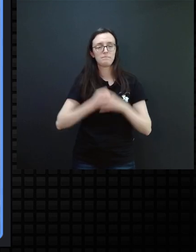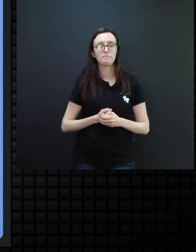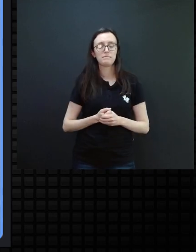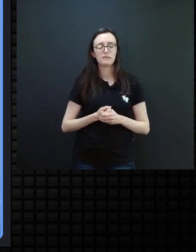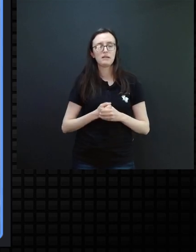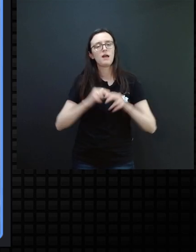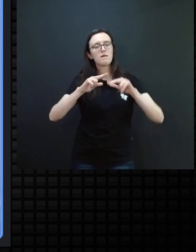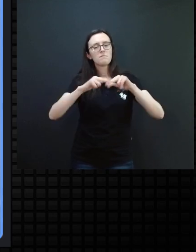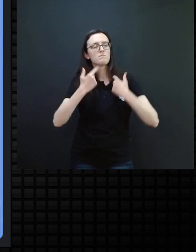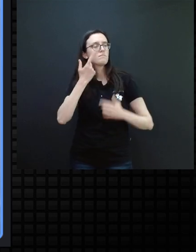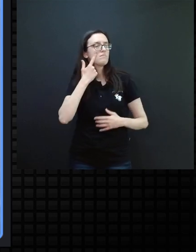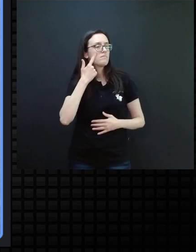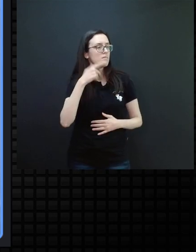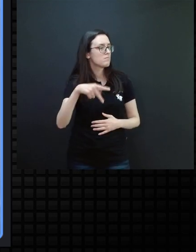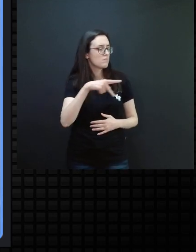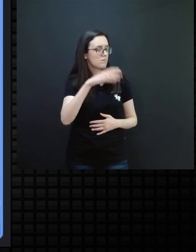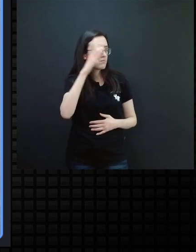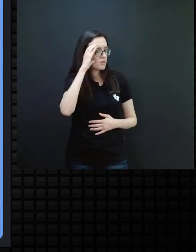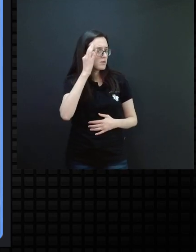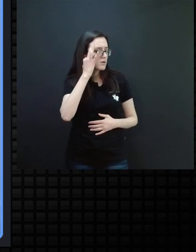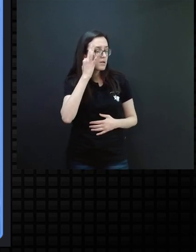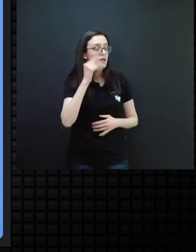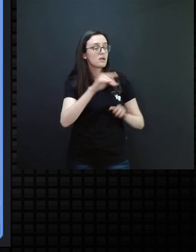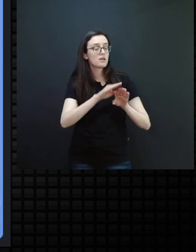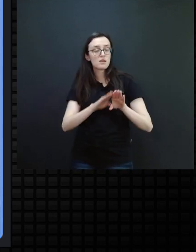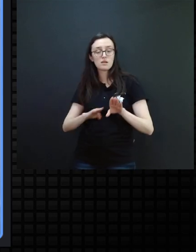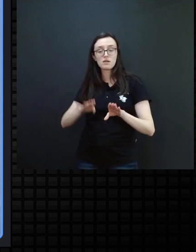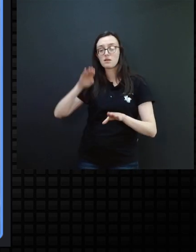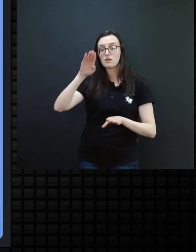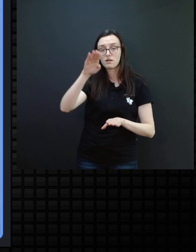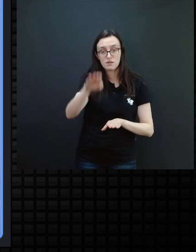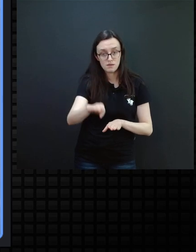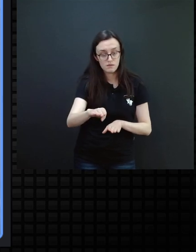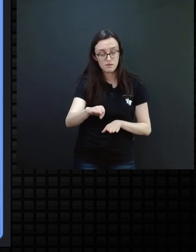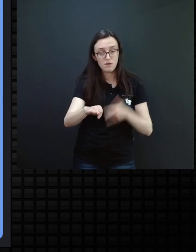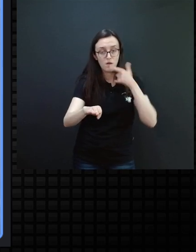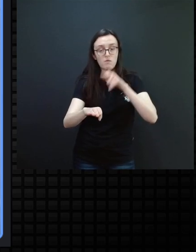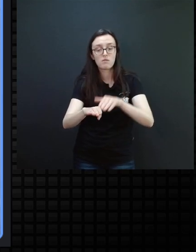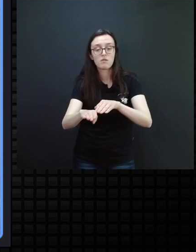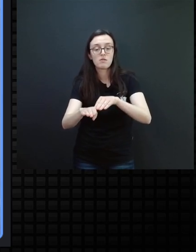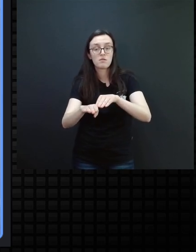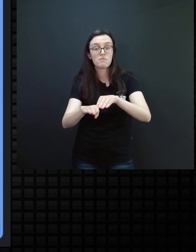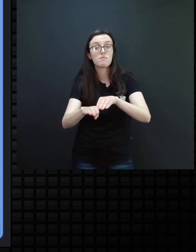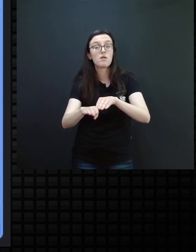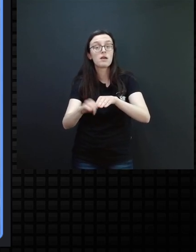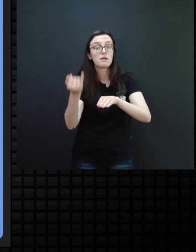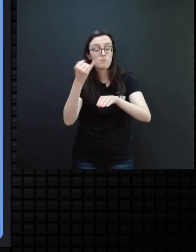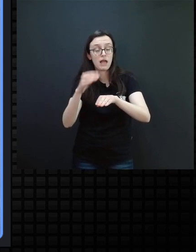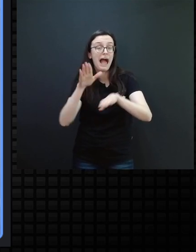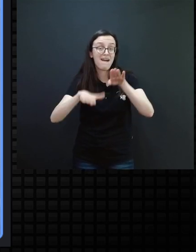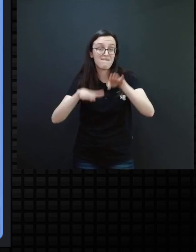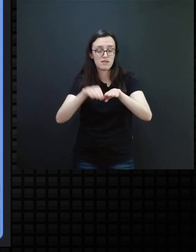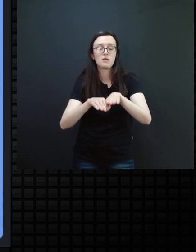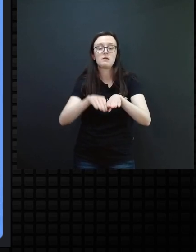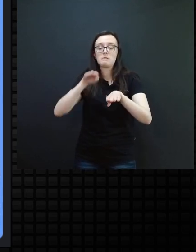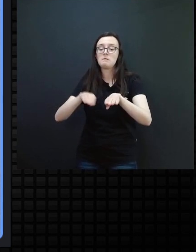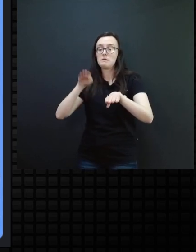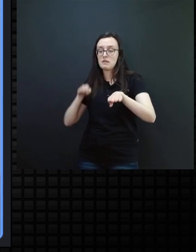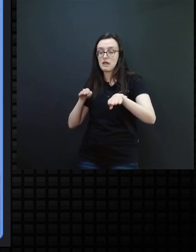Então, muitas vezes, professor Carlos, é um passo para frente, para dar dois, é para trás, para nós